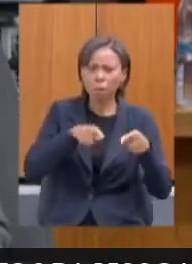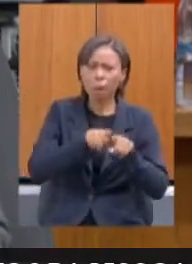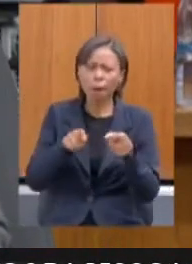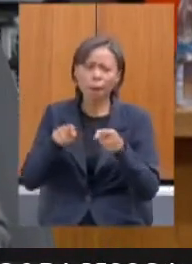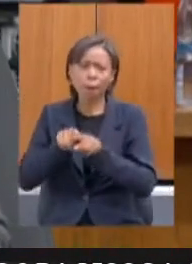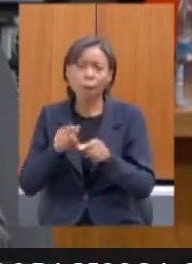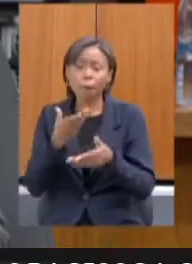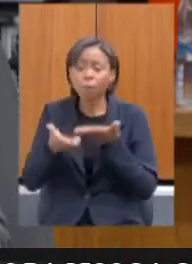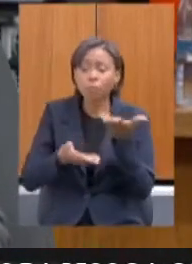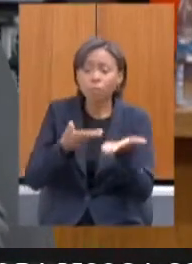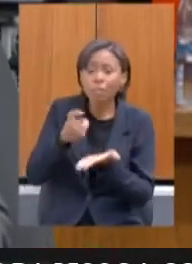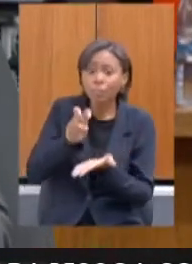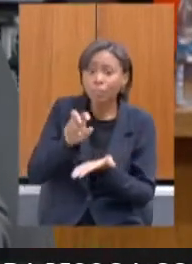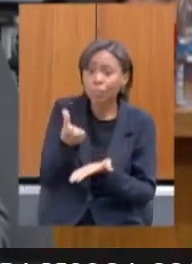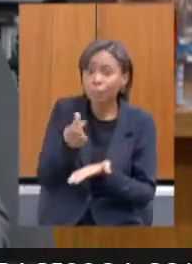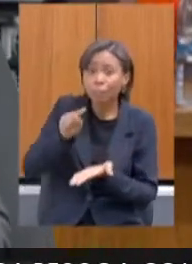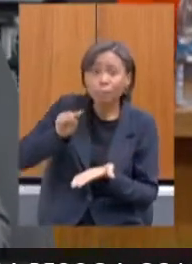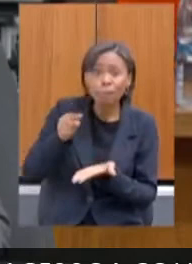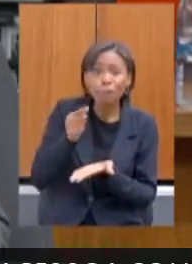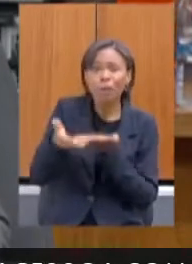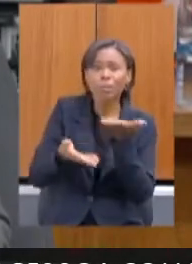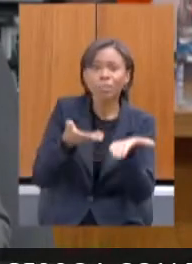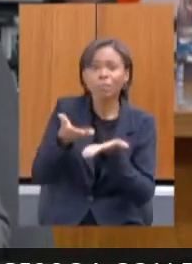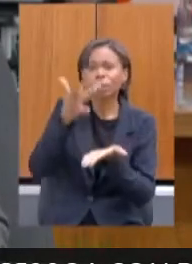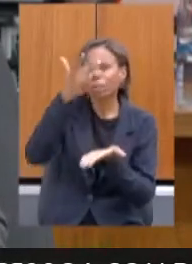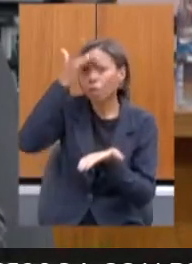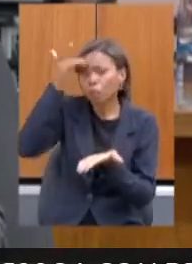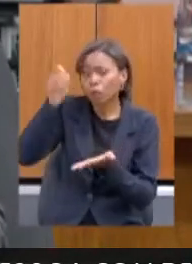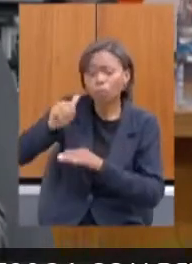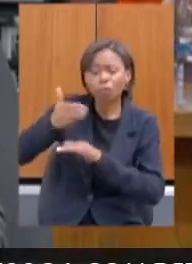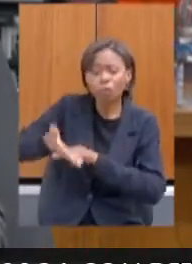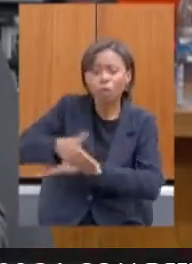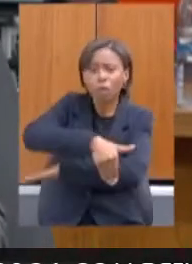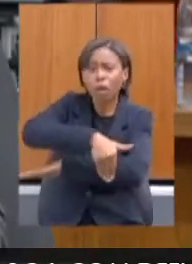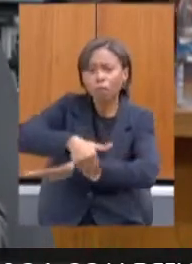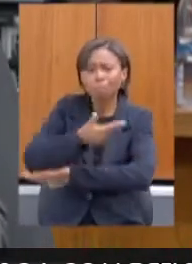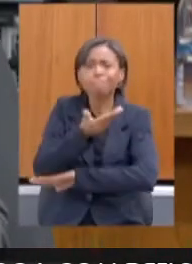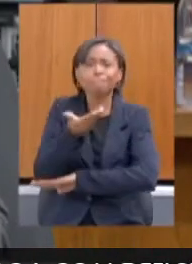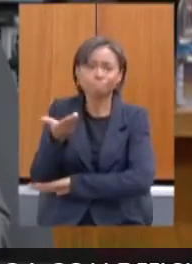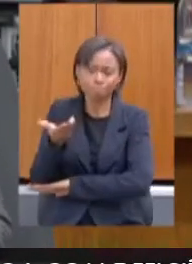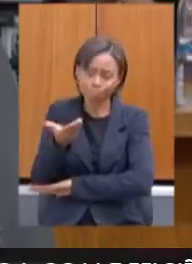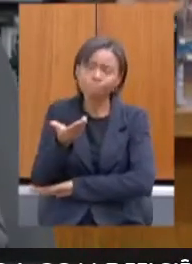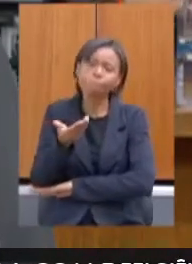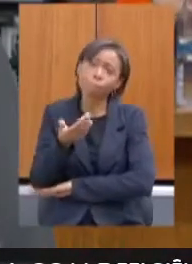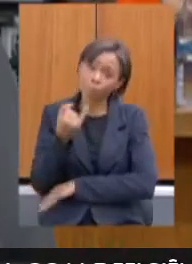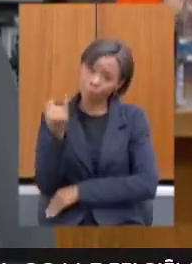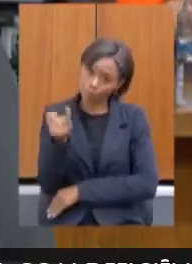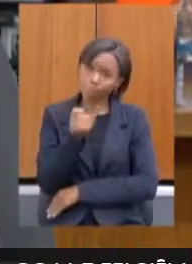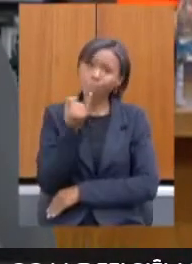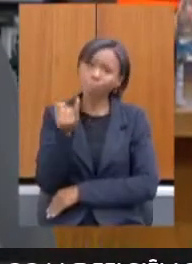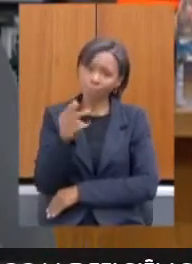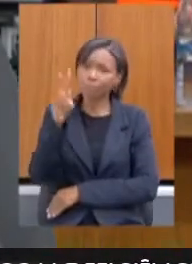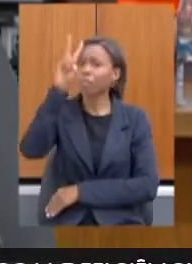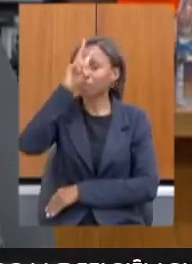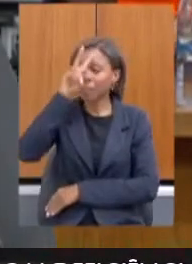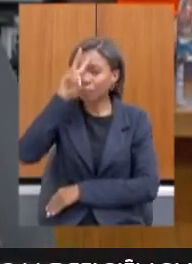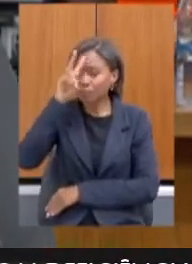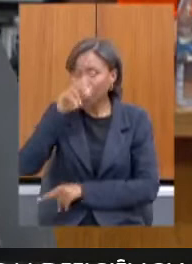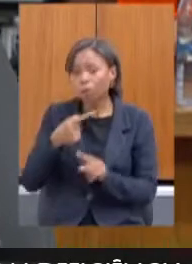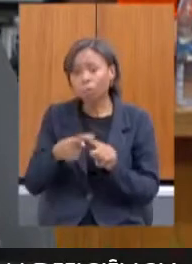pessoas em situação de rua, e aqui é fundamental a gente lembrar da importância disso, porque foi uma atuação